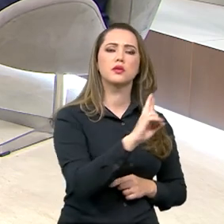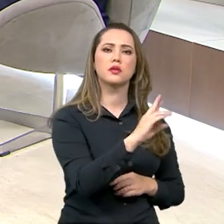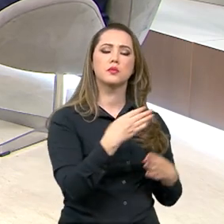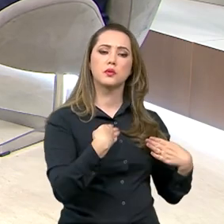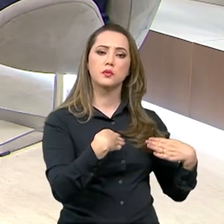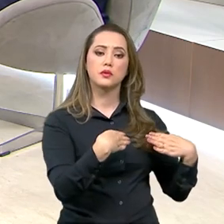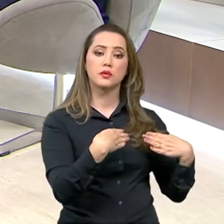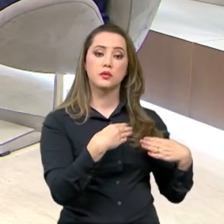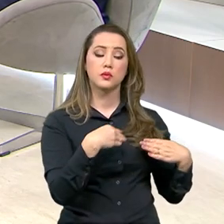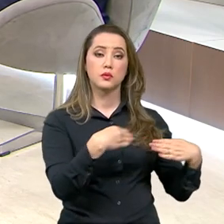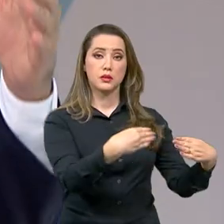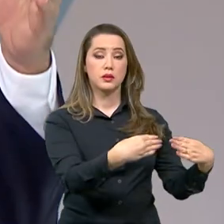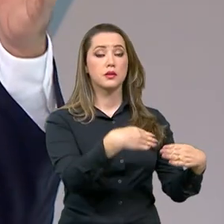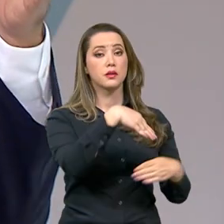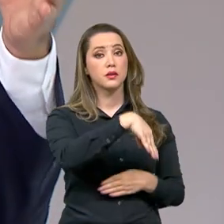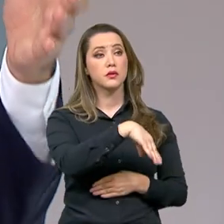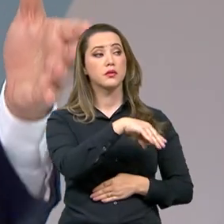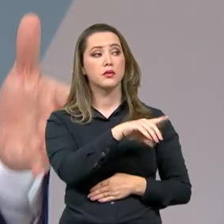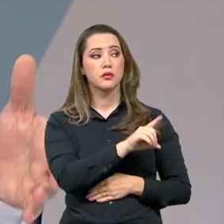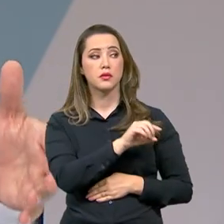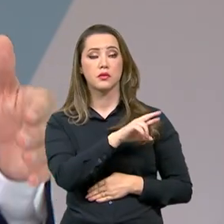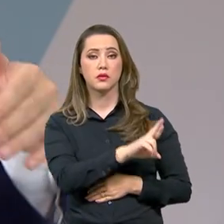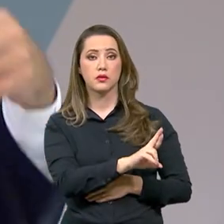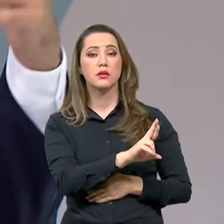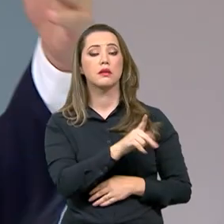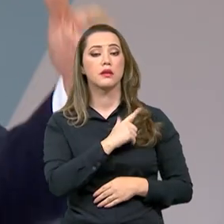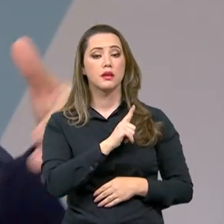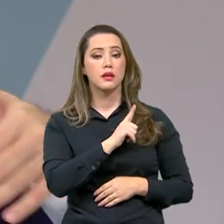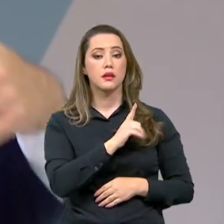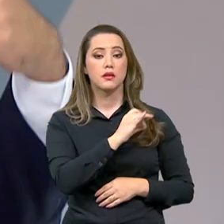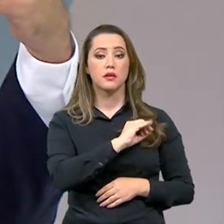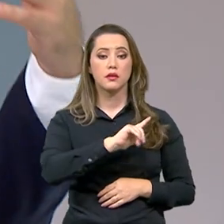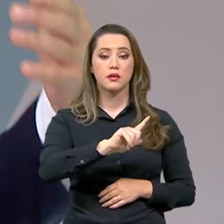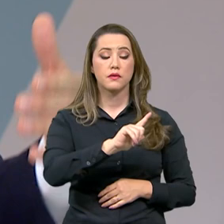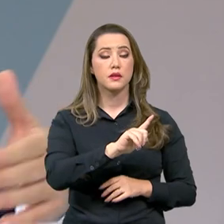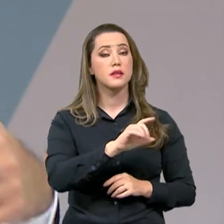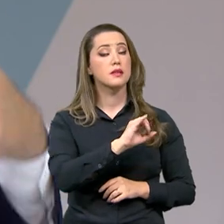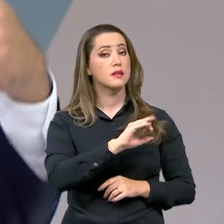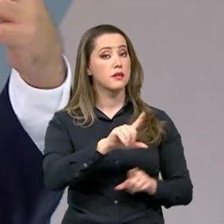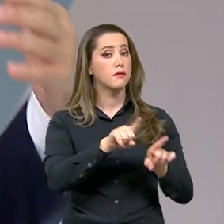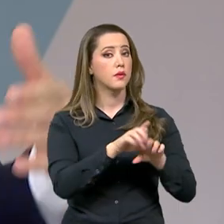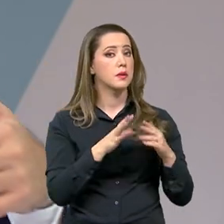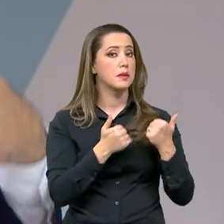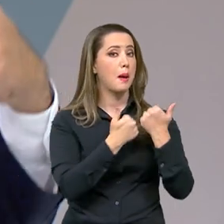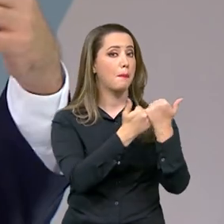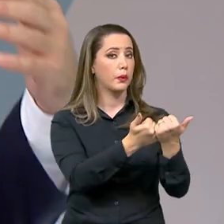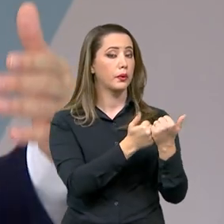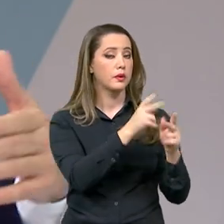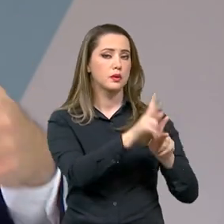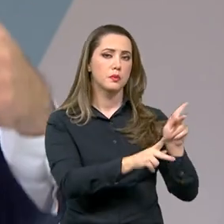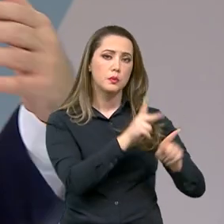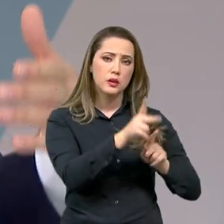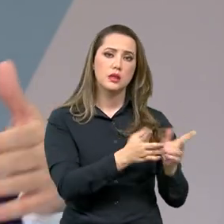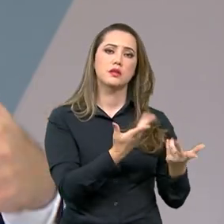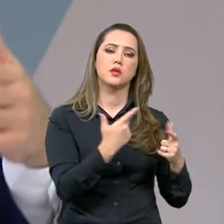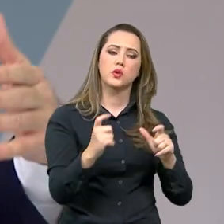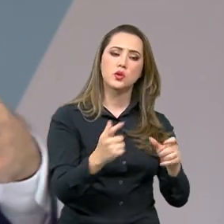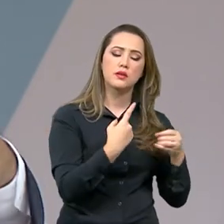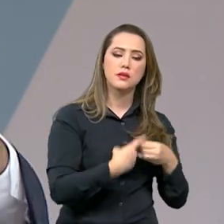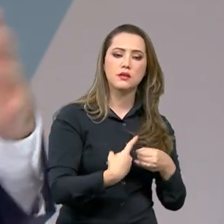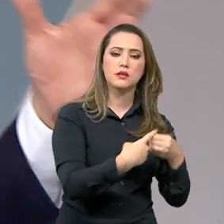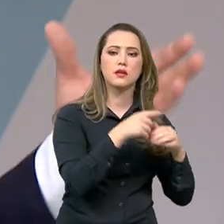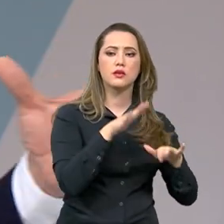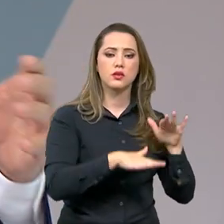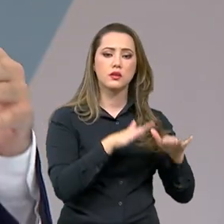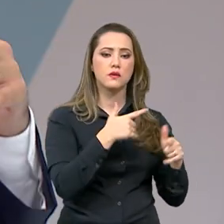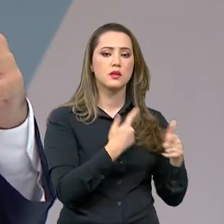Ministério do Desenvolvimento Regional, tem a questão da defesa civil e desse auxílio às populações e municípios atingidos